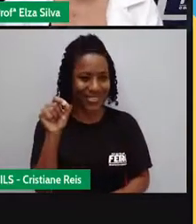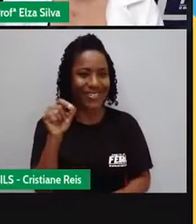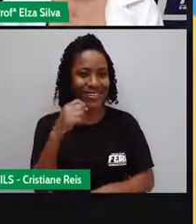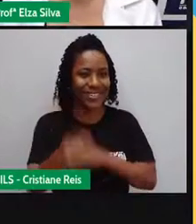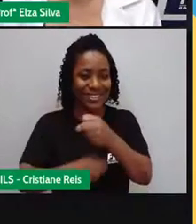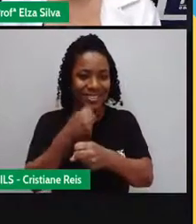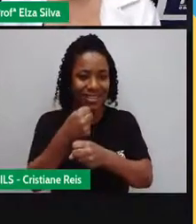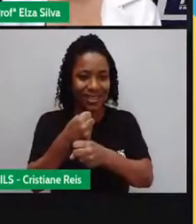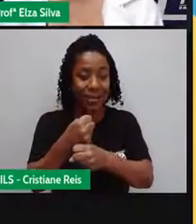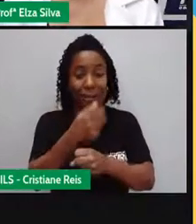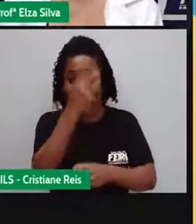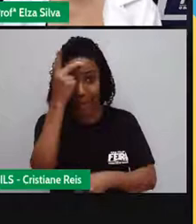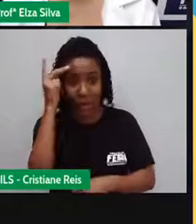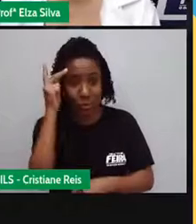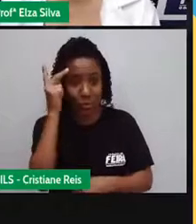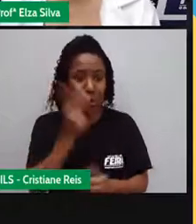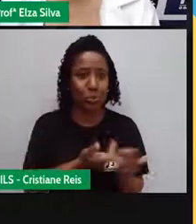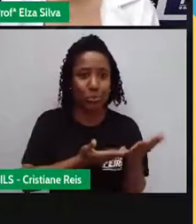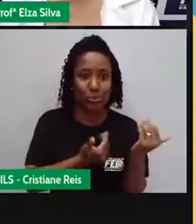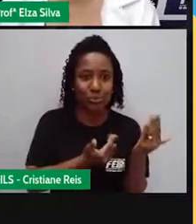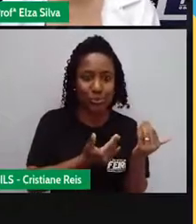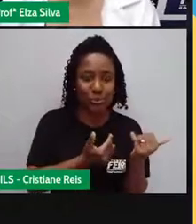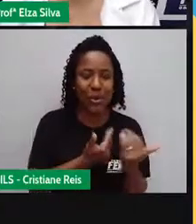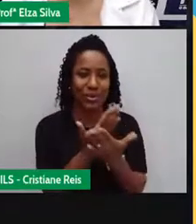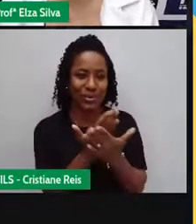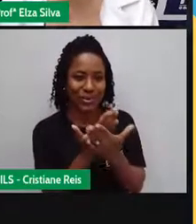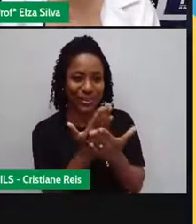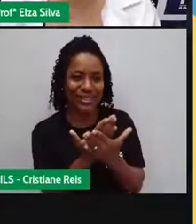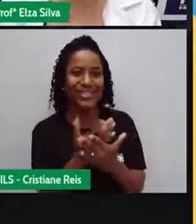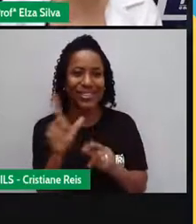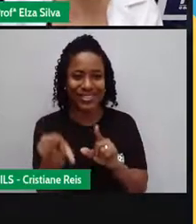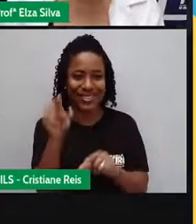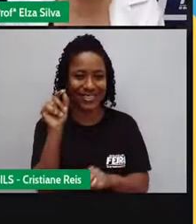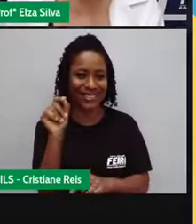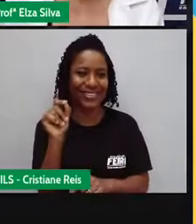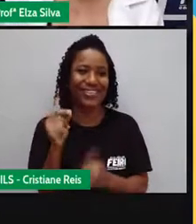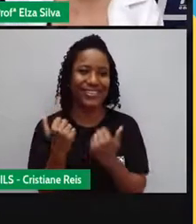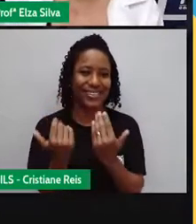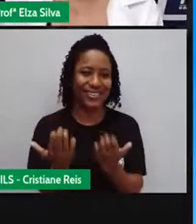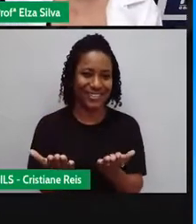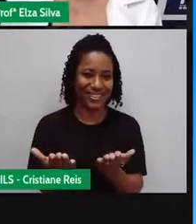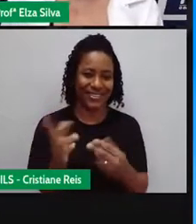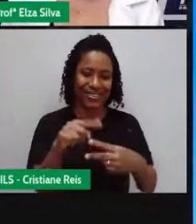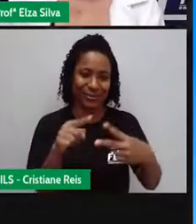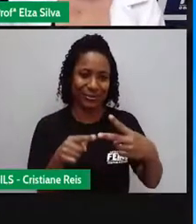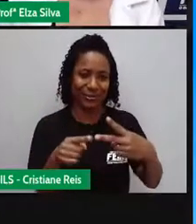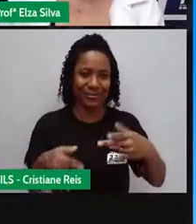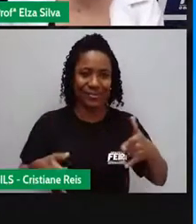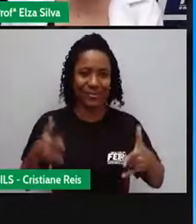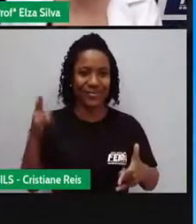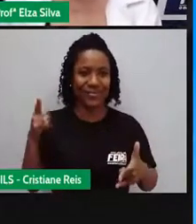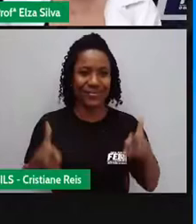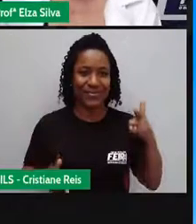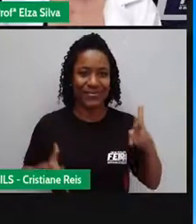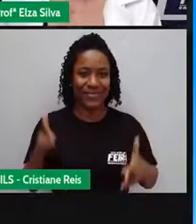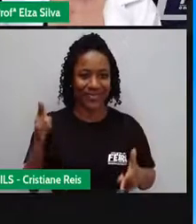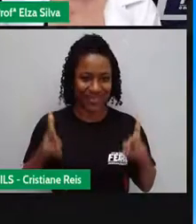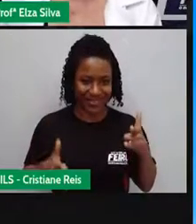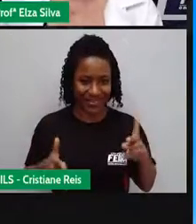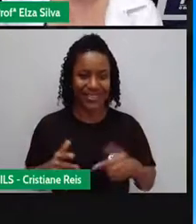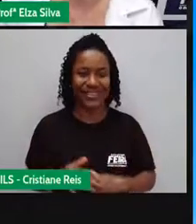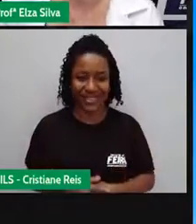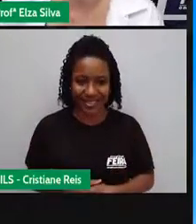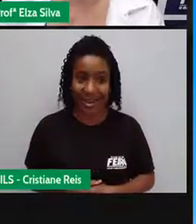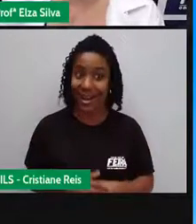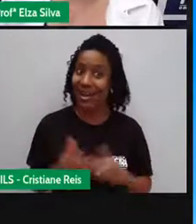Na Olimpíada Tóquio 2020 Ok, students? E agora Chegou a hora De